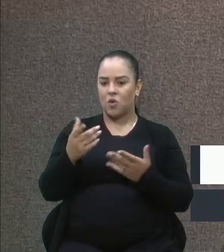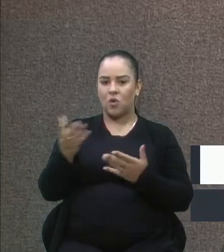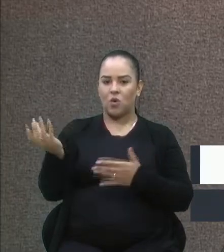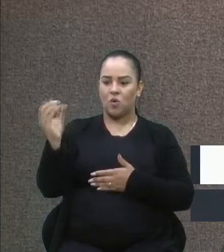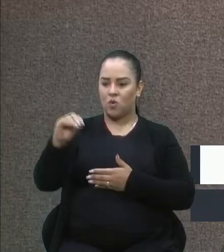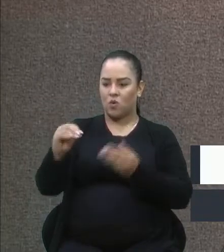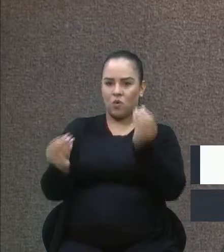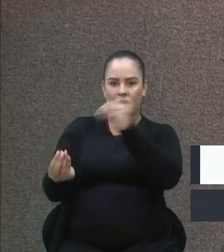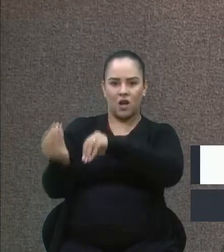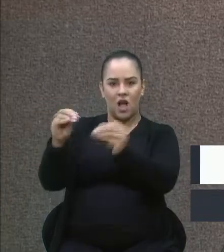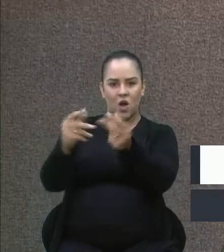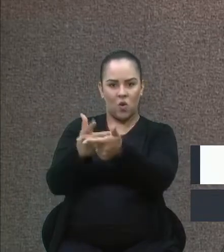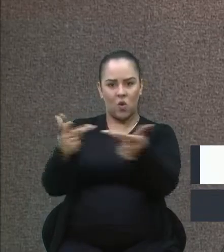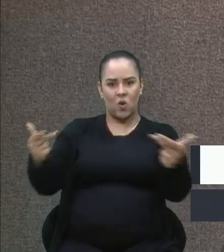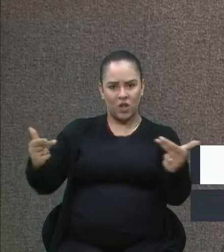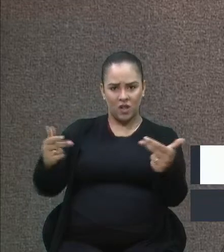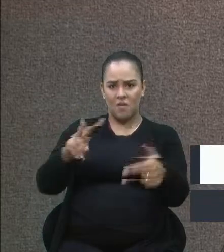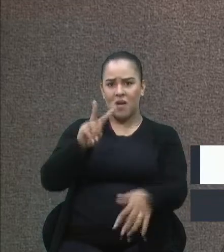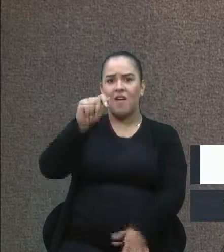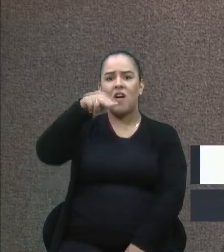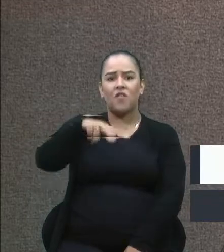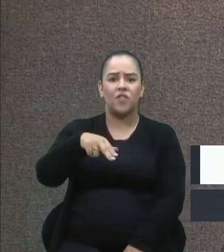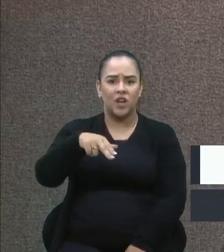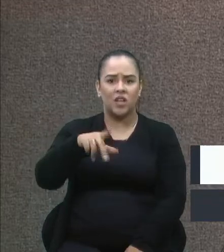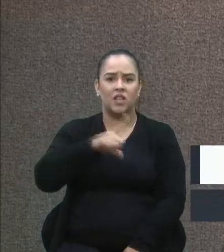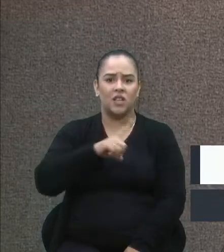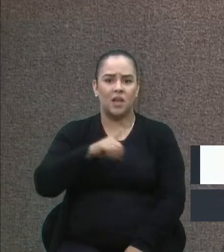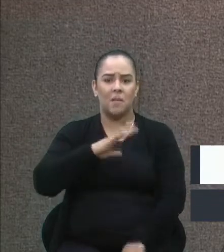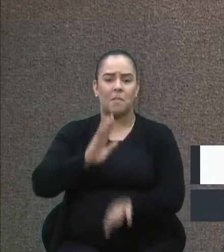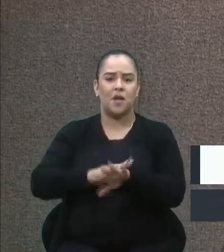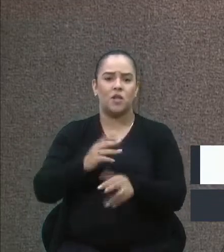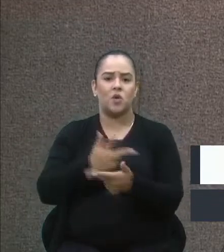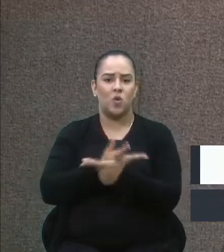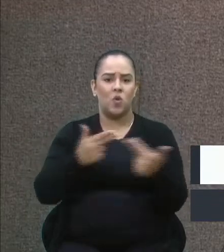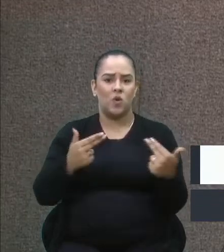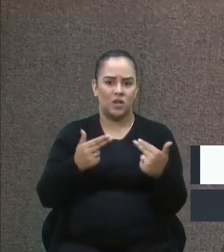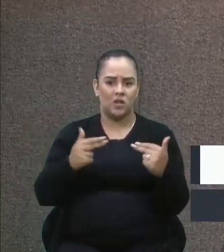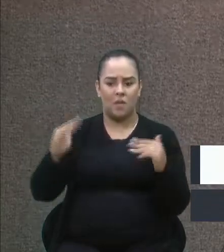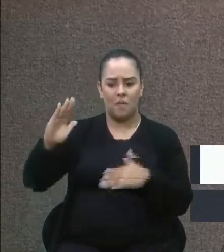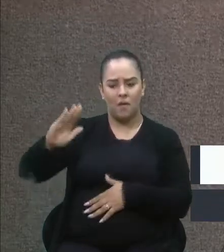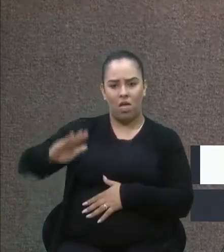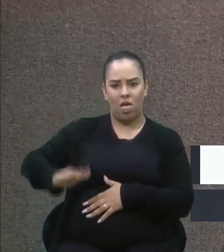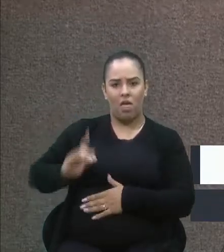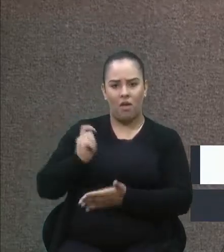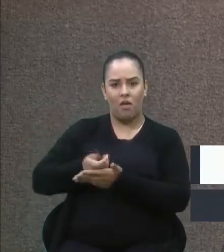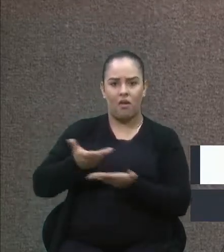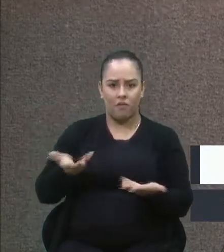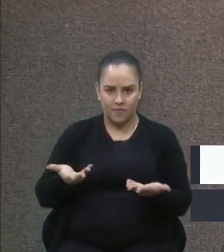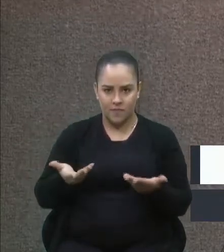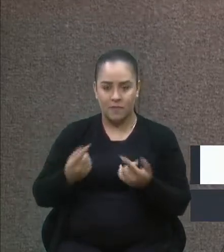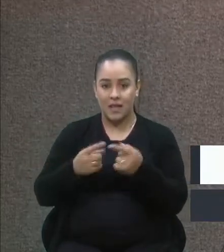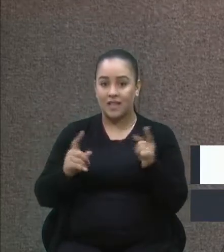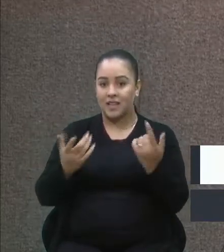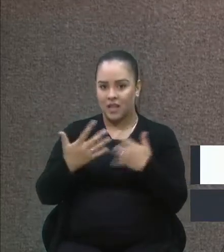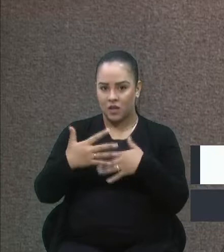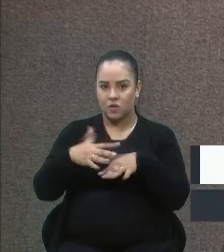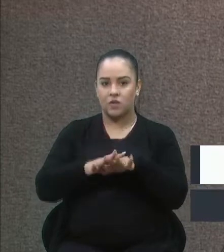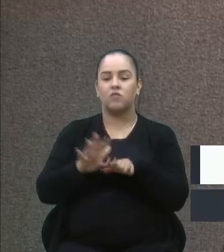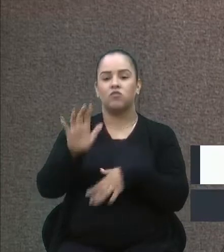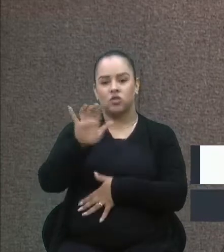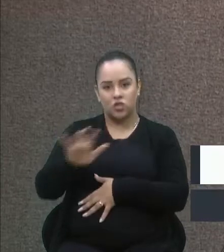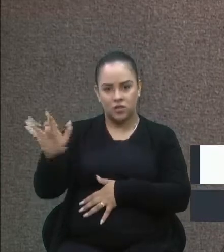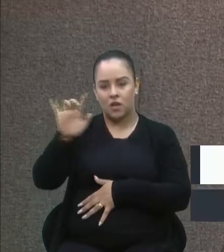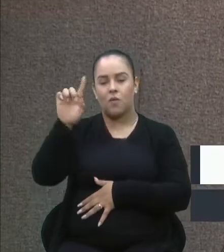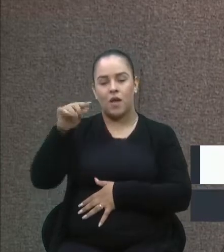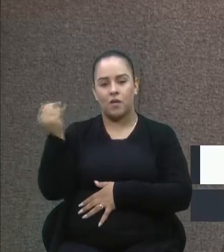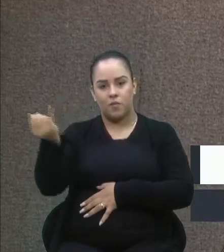uma van furgão, seria muito mais útil e caberia muito mais carga. Quanto à inclusão digital, ela é importantíssima para essa cidade,